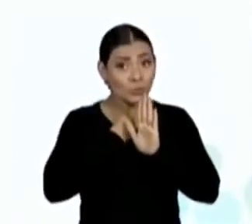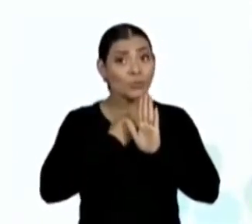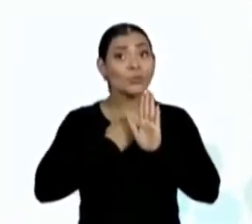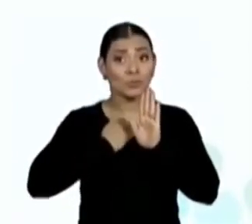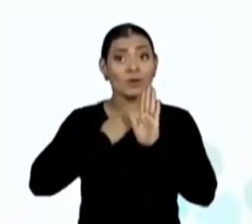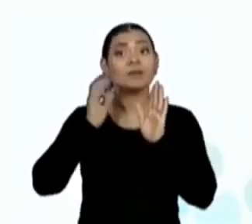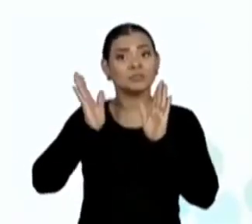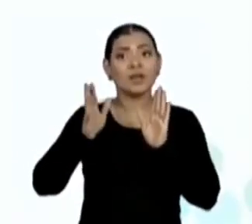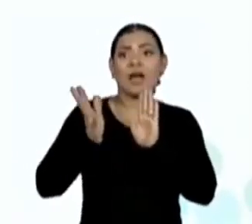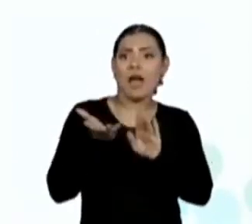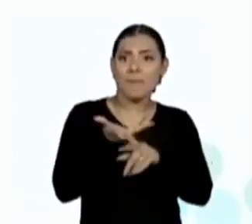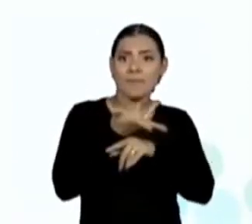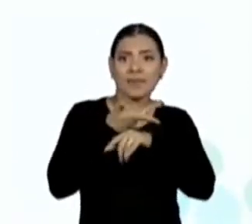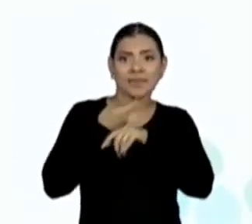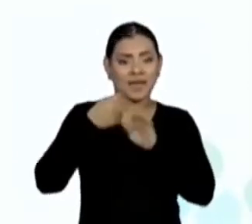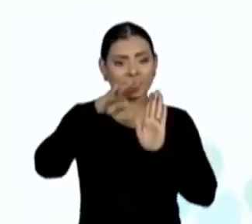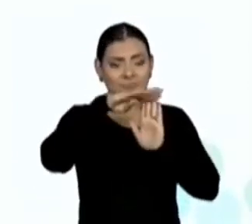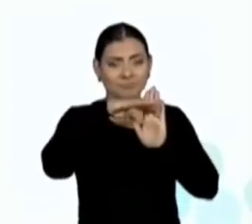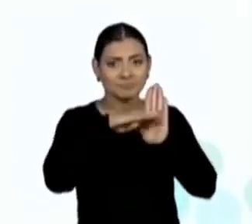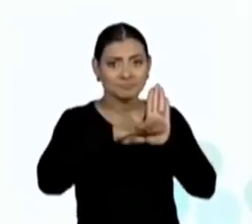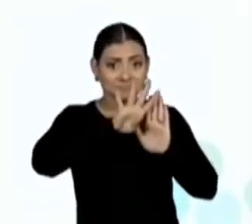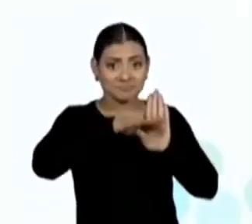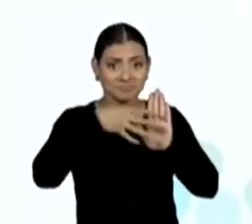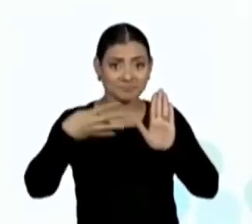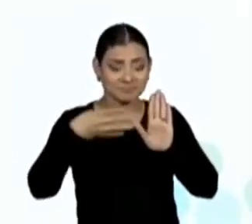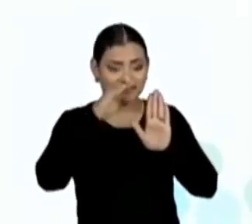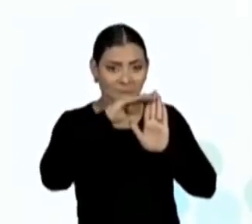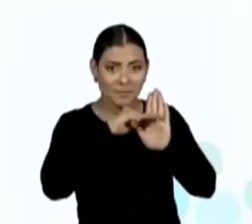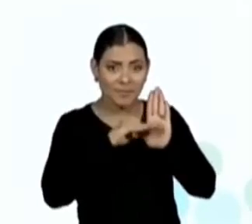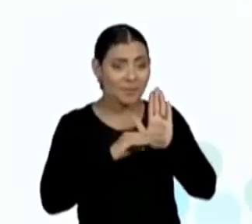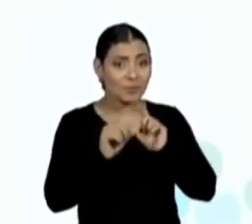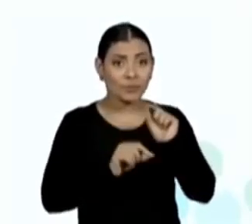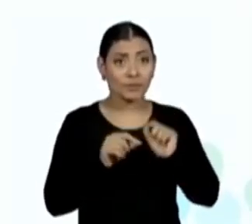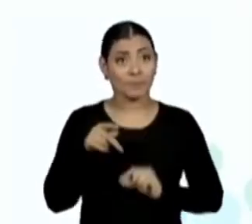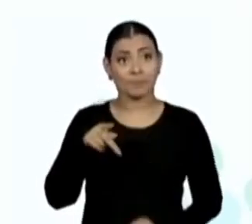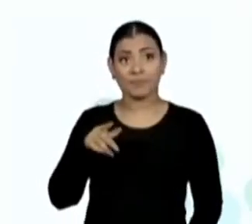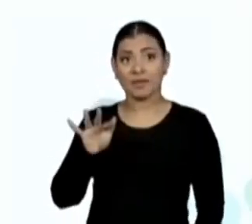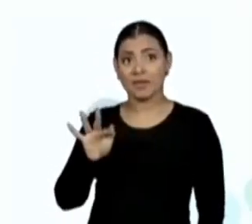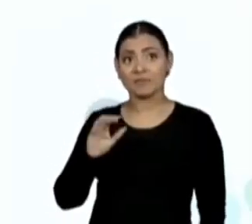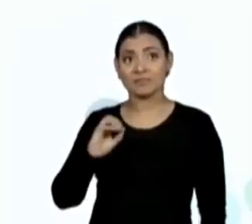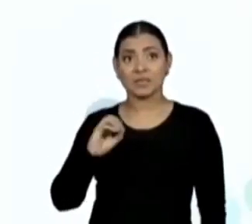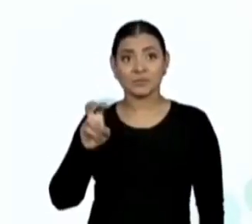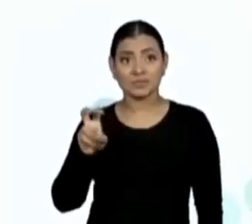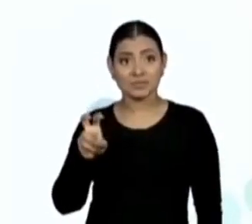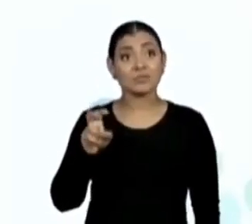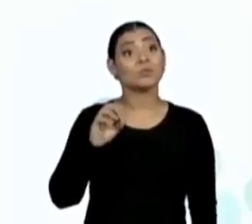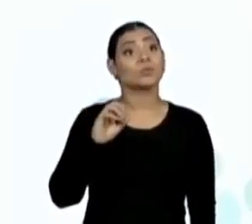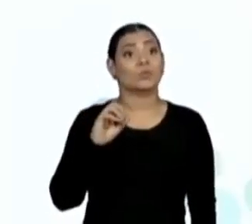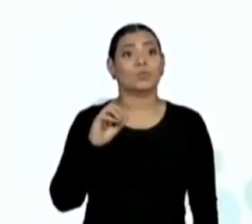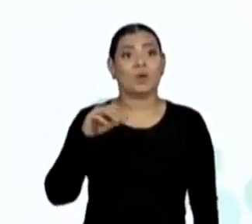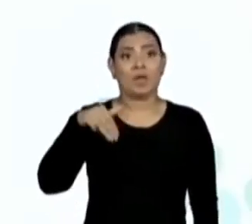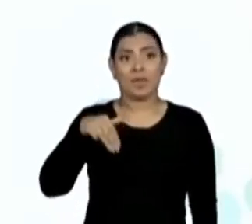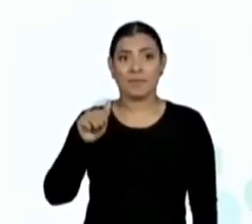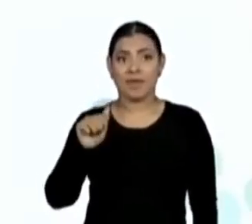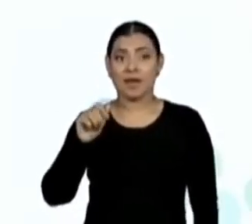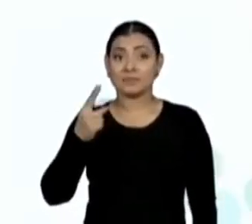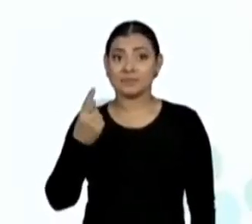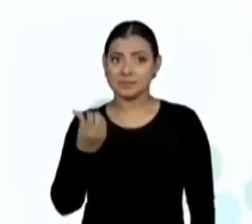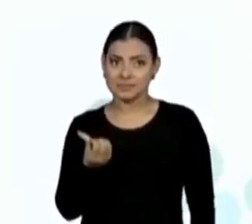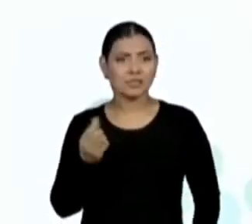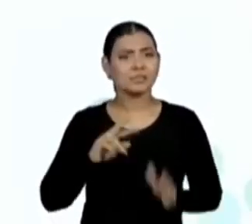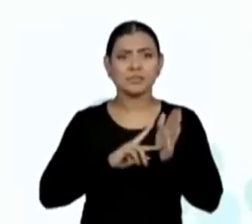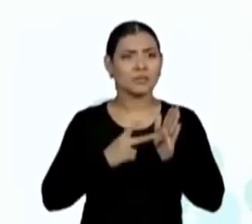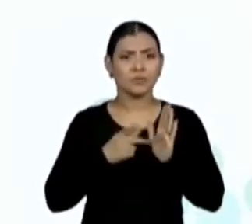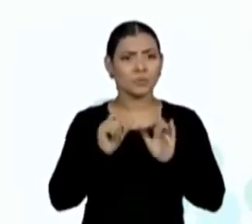sobre a qual a seguinte aula foi desenvolvida, que é a EF05MA16, associar